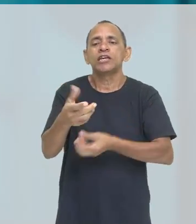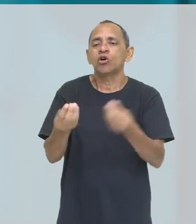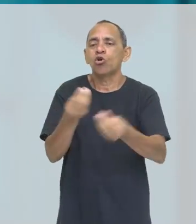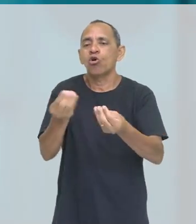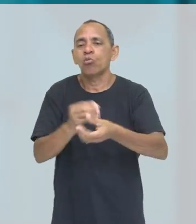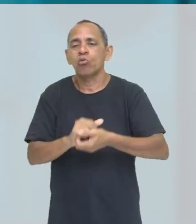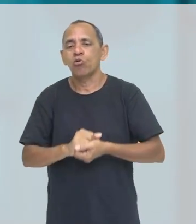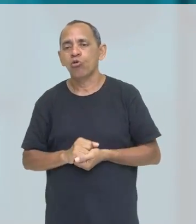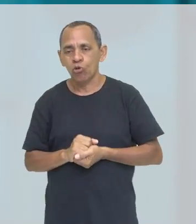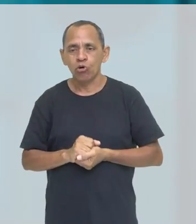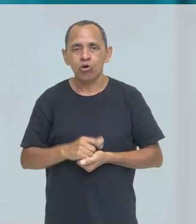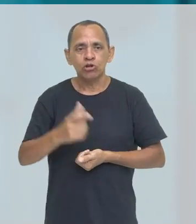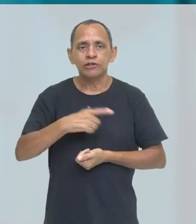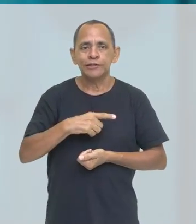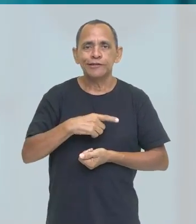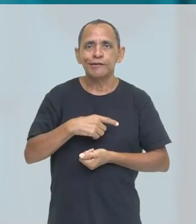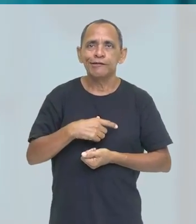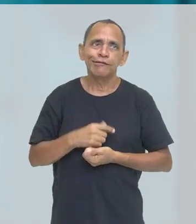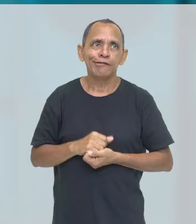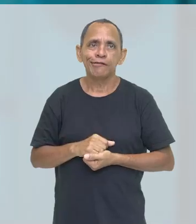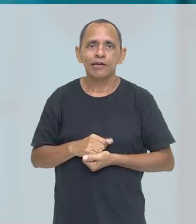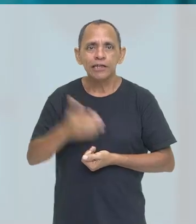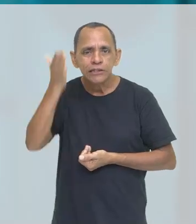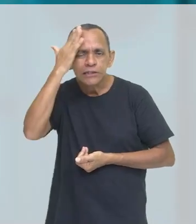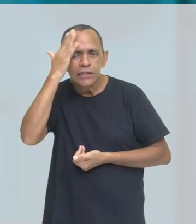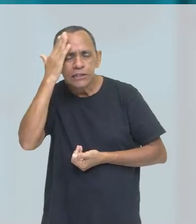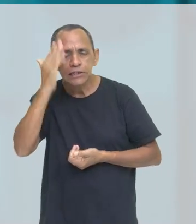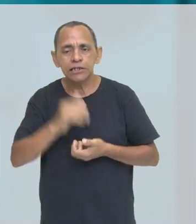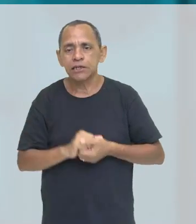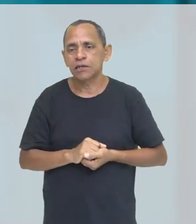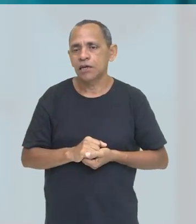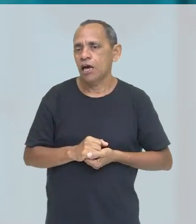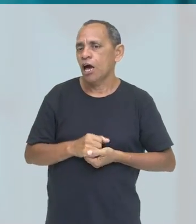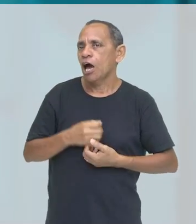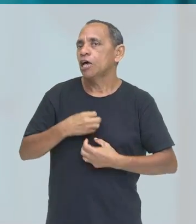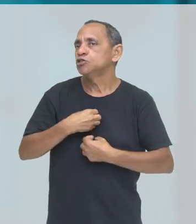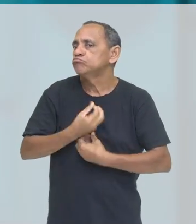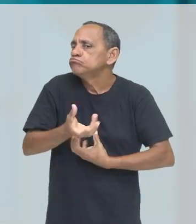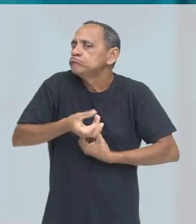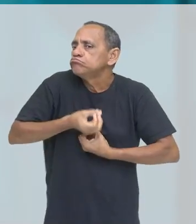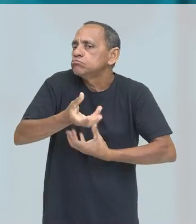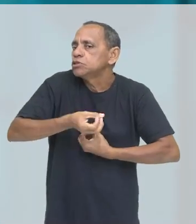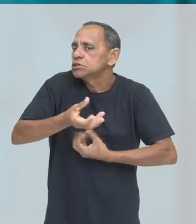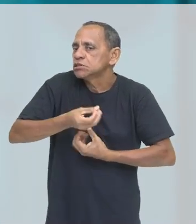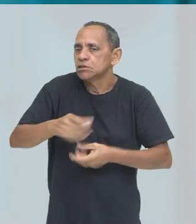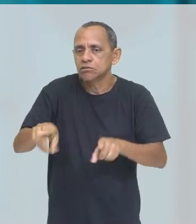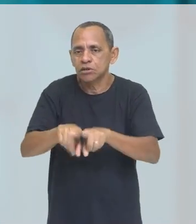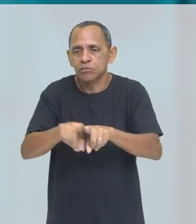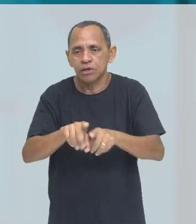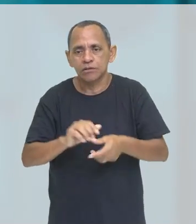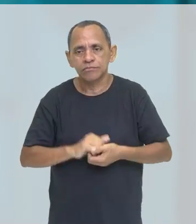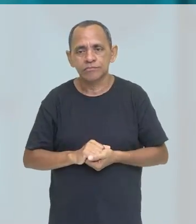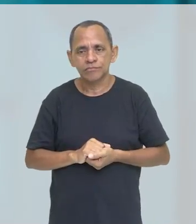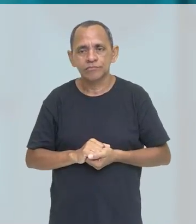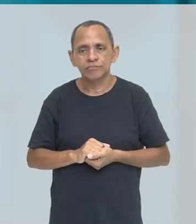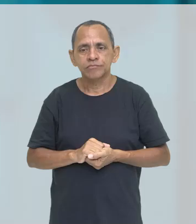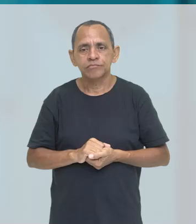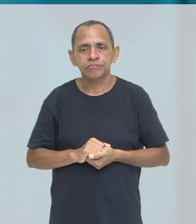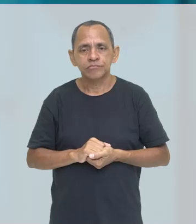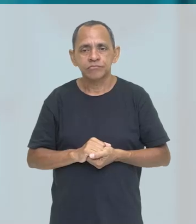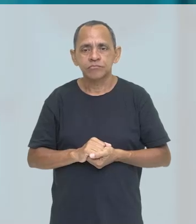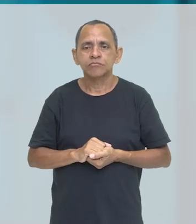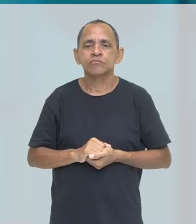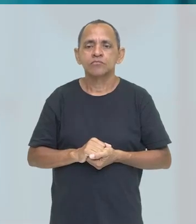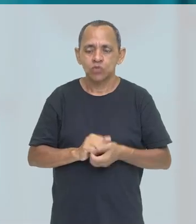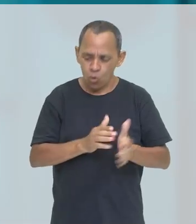completamente. Porque é exatamente isso que ele vai passar, né? Essa ideia que ele vai passar na língua inglesa, certo? Bem, ao longo da aula,